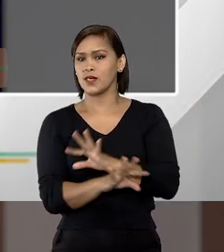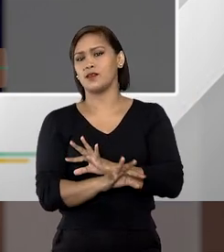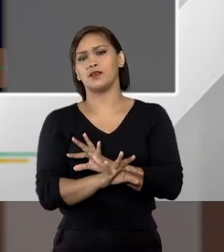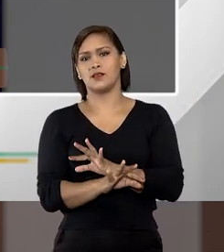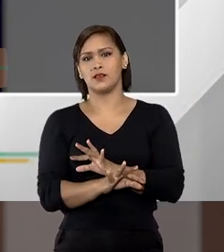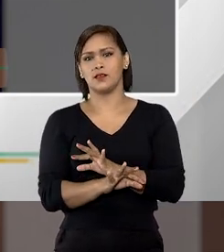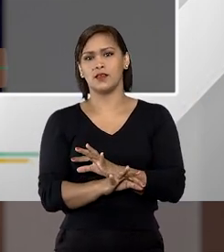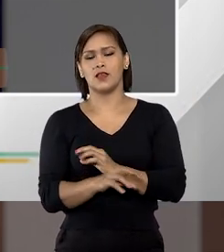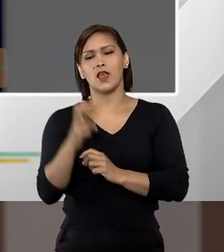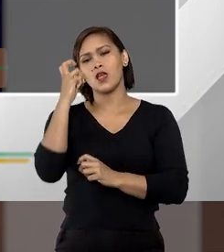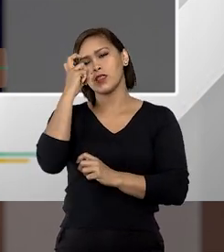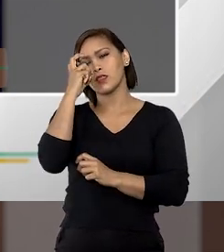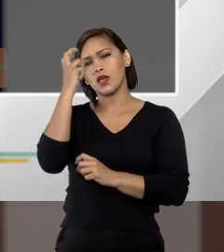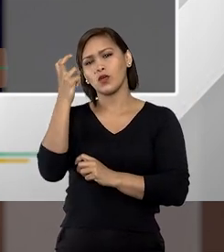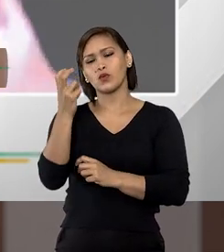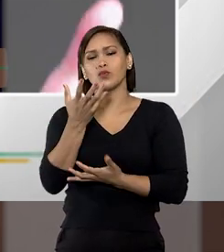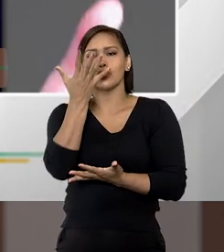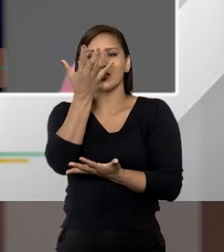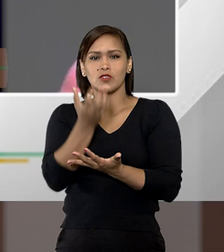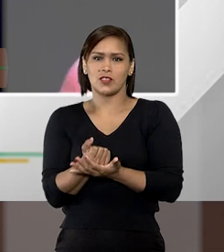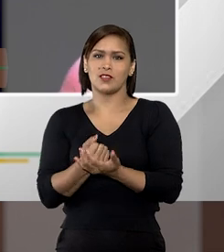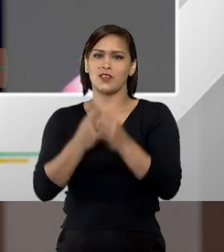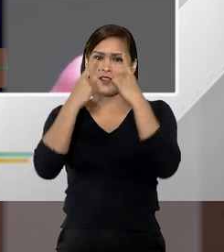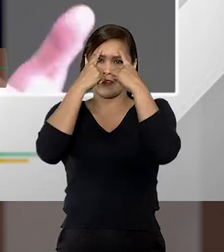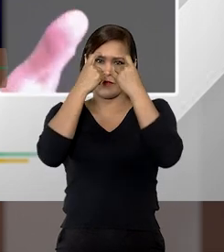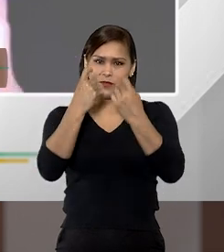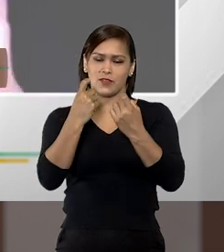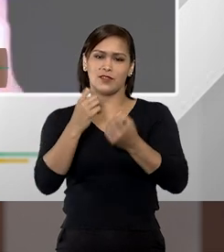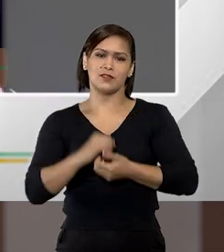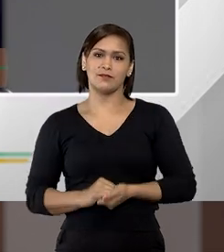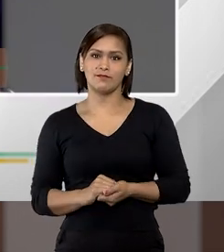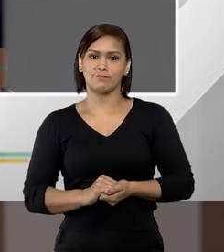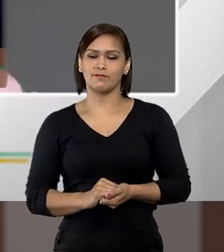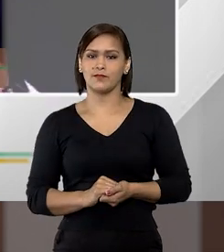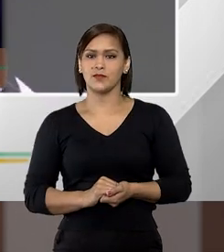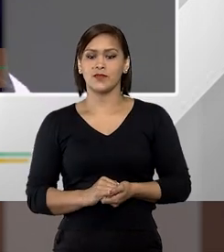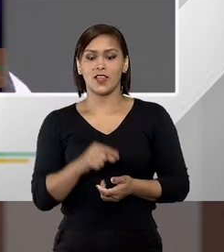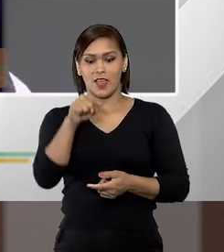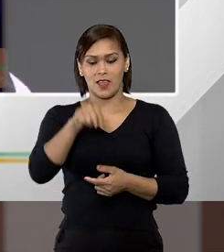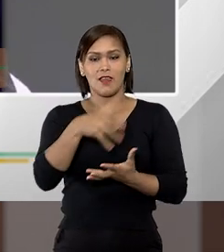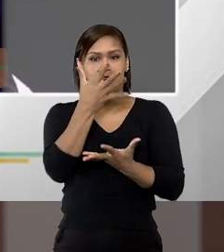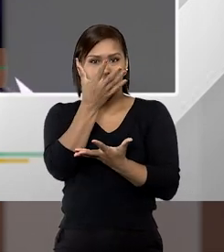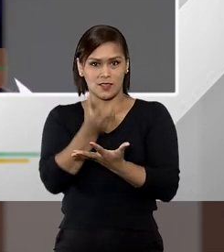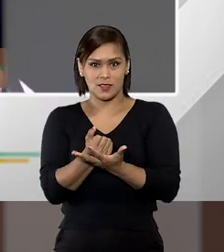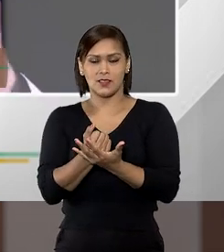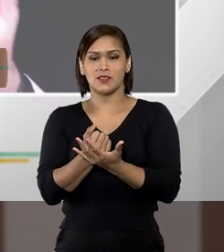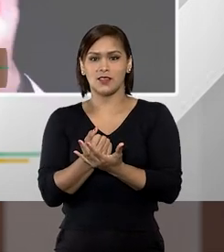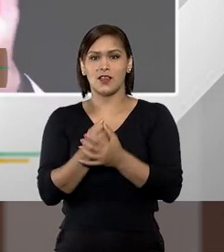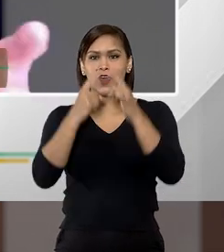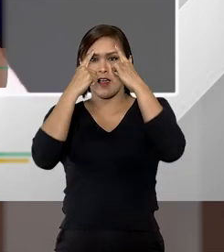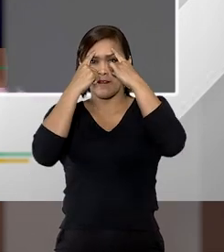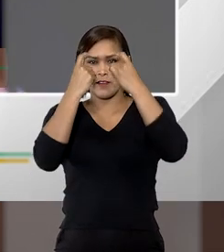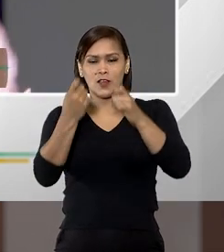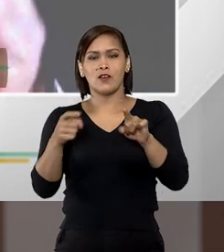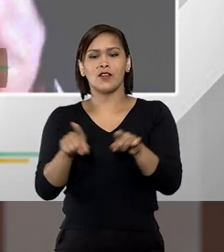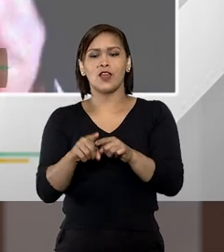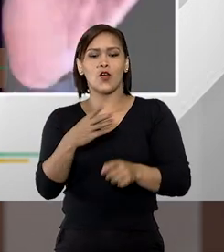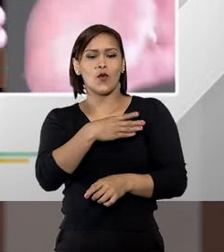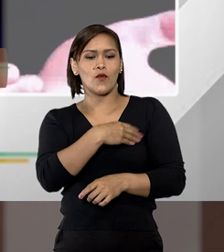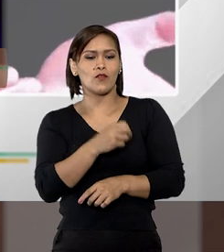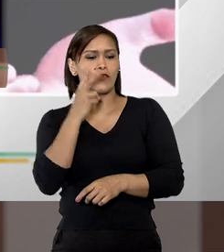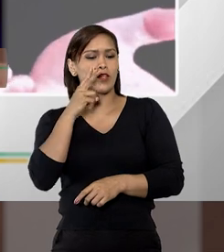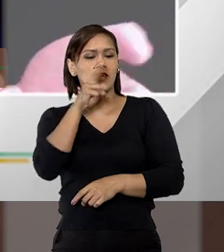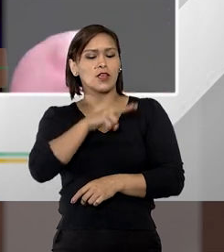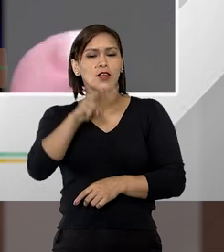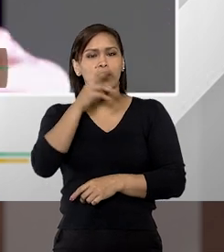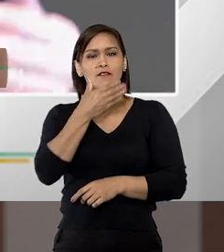na cultura da aceitação e essa aceitação da violência do filho vendo o